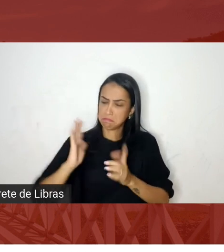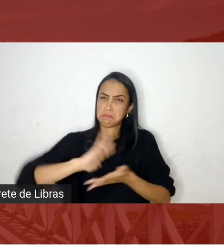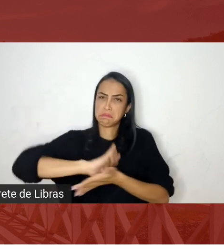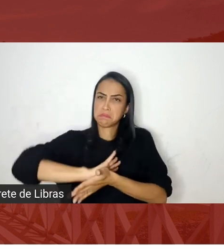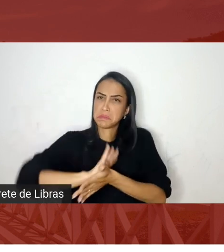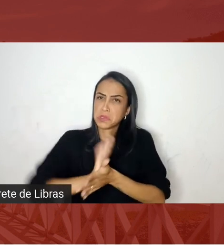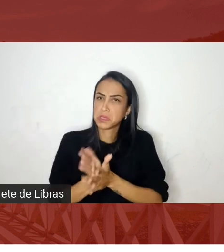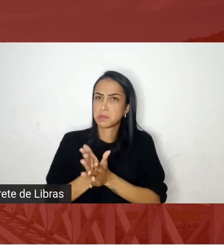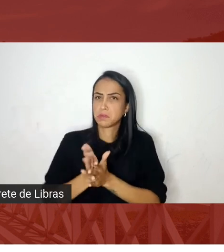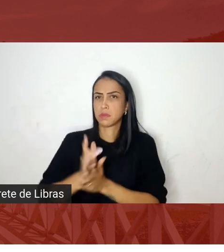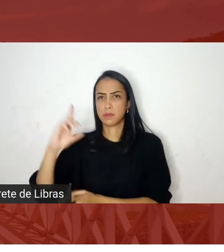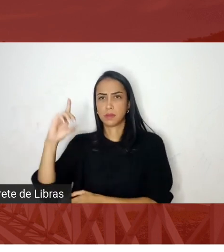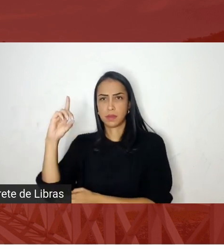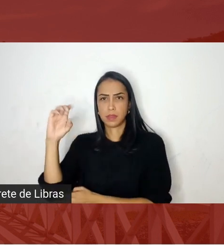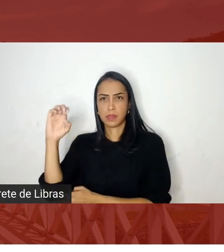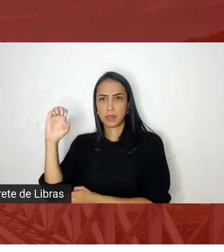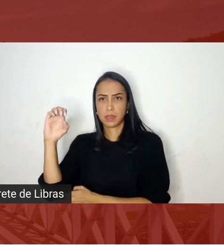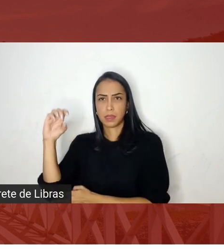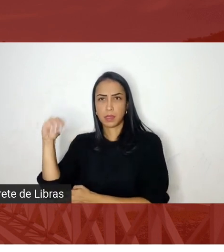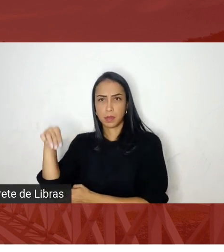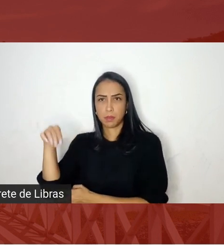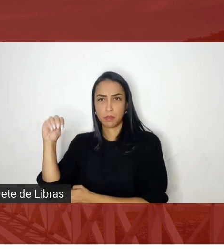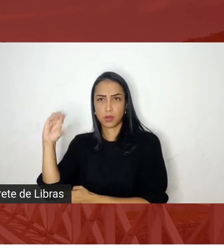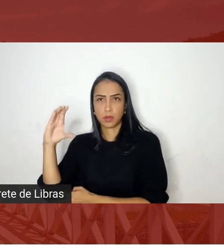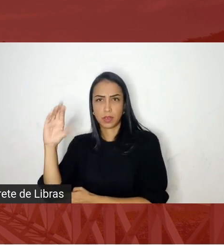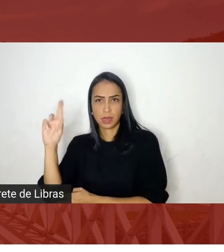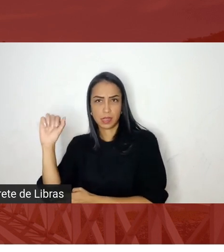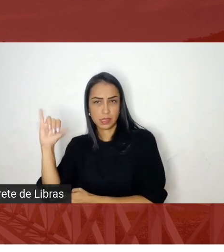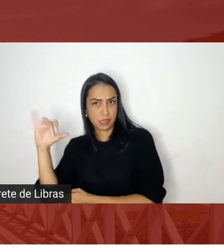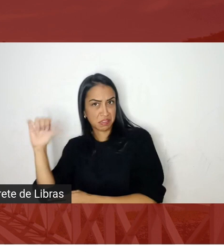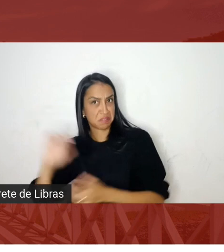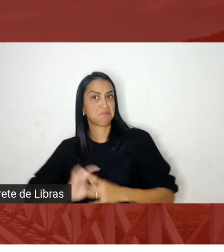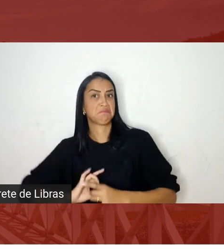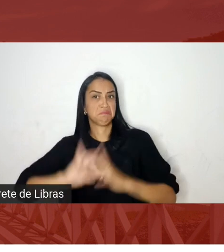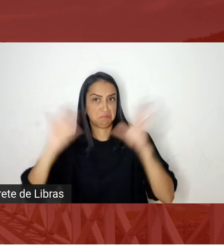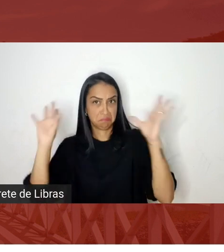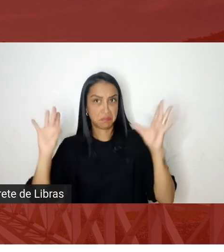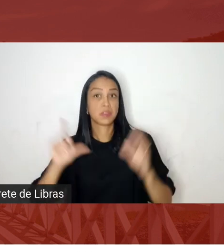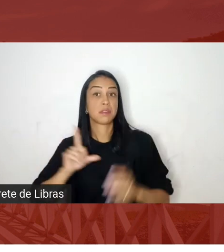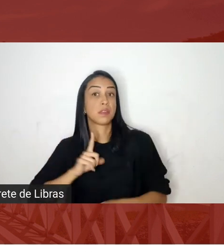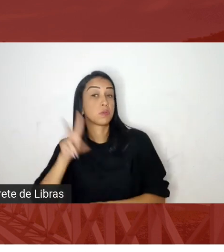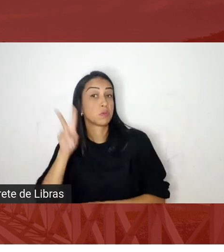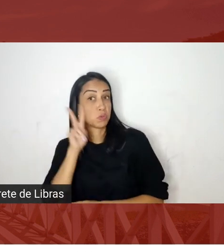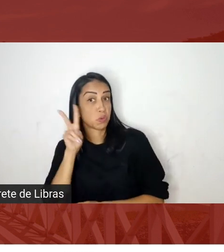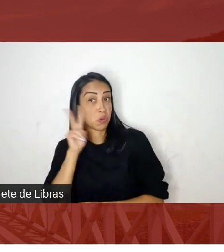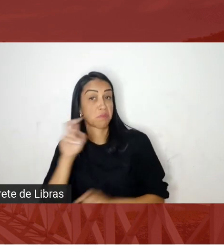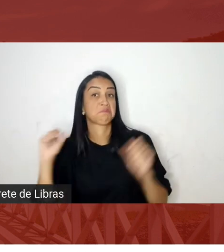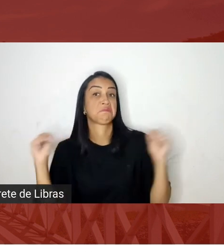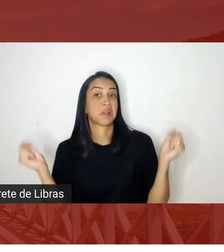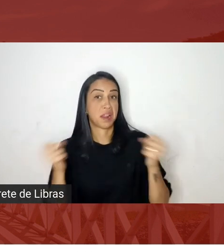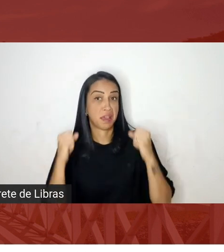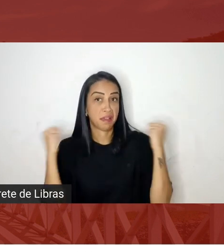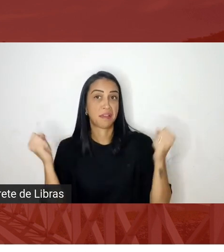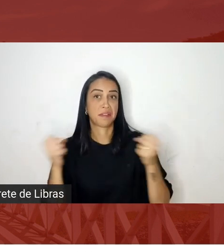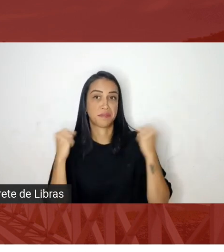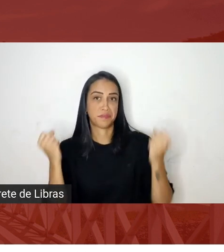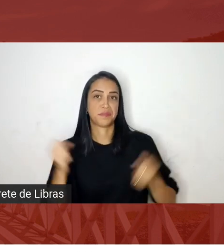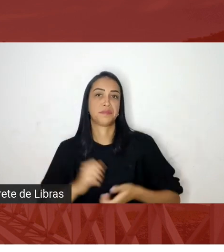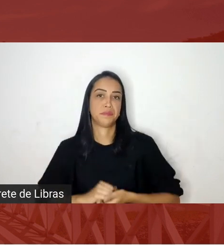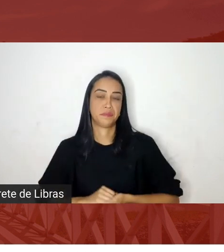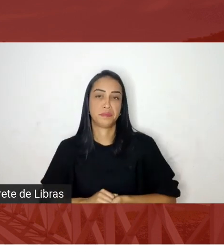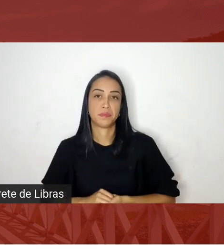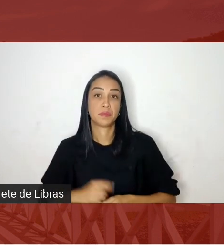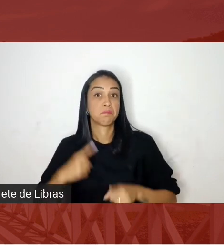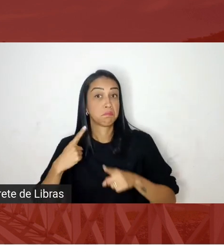e aí nós temos um problema histórico bastante grave porque a relação